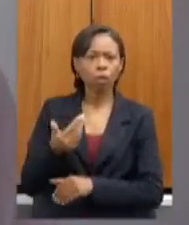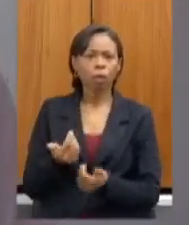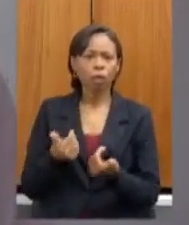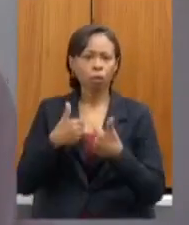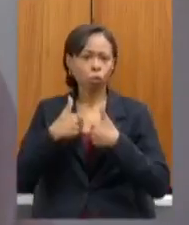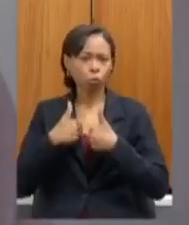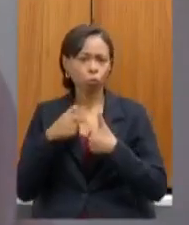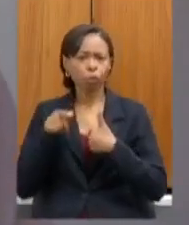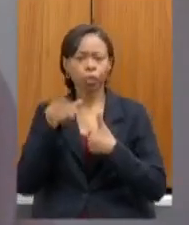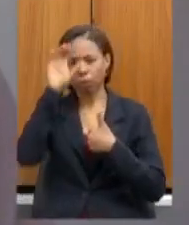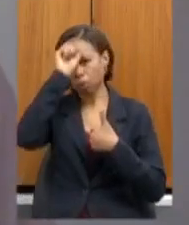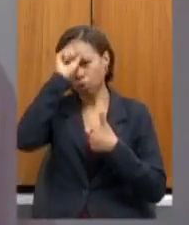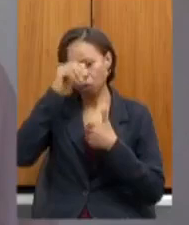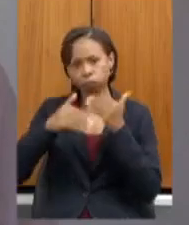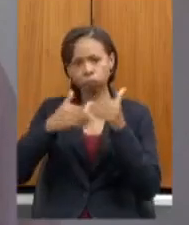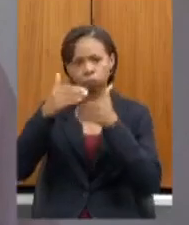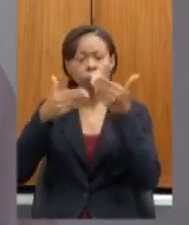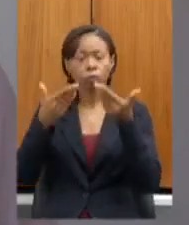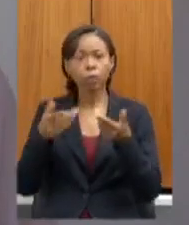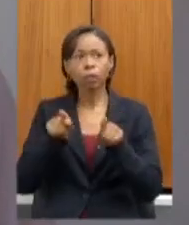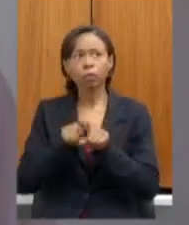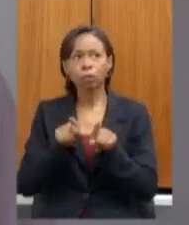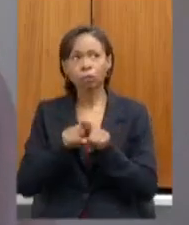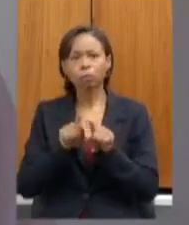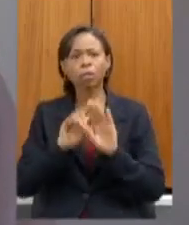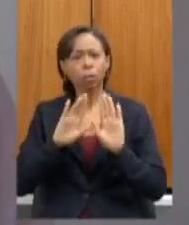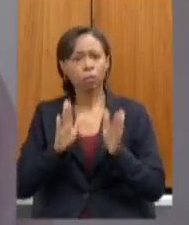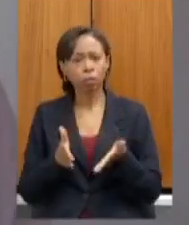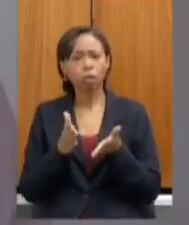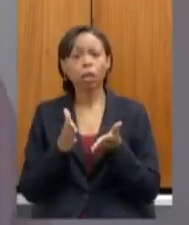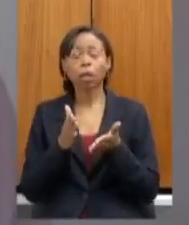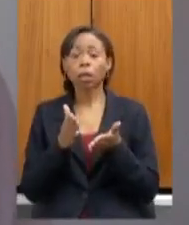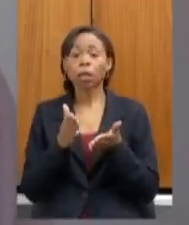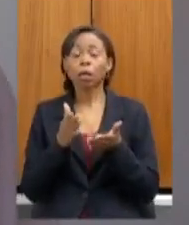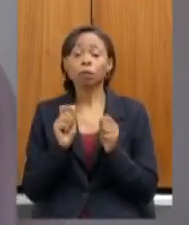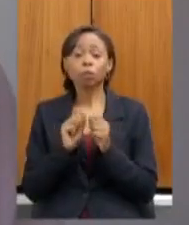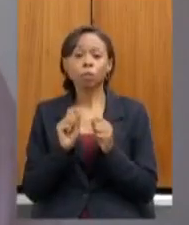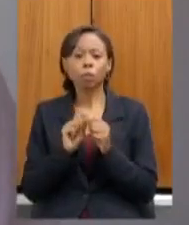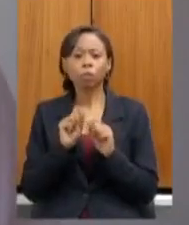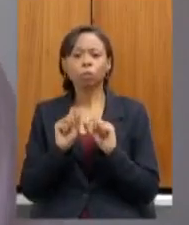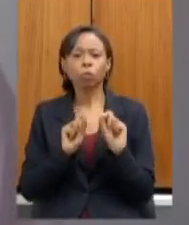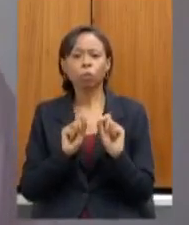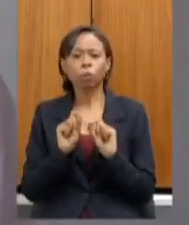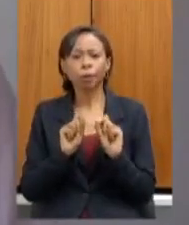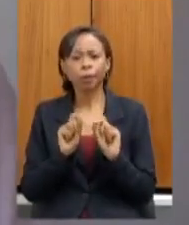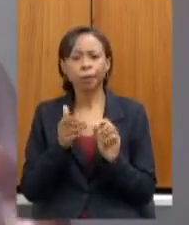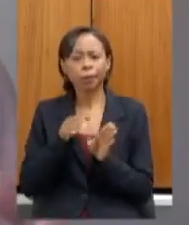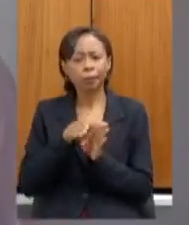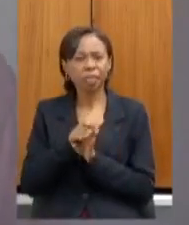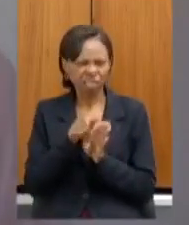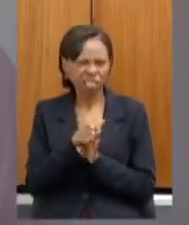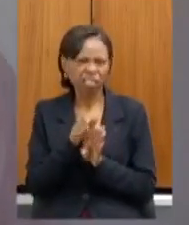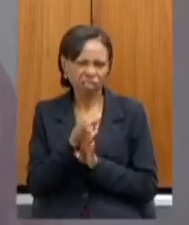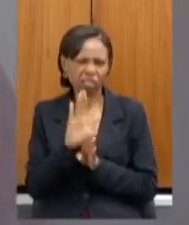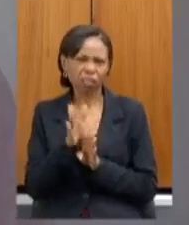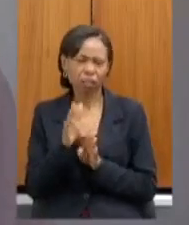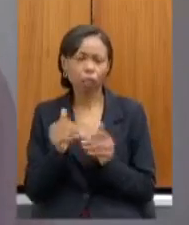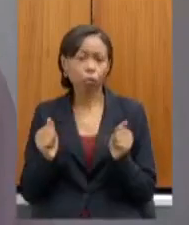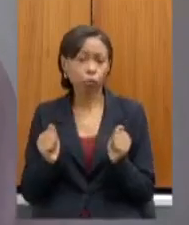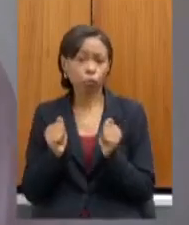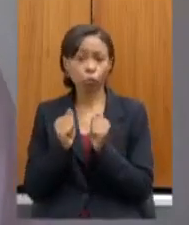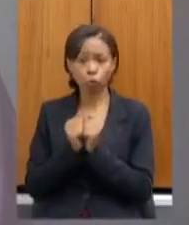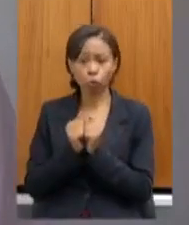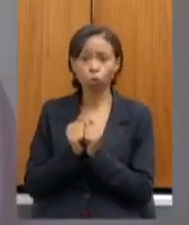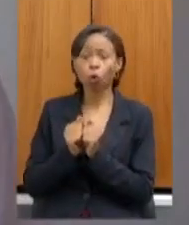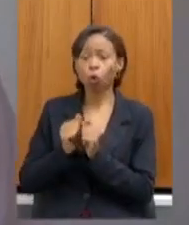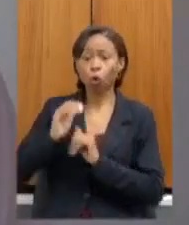aprendizagem tivemos aí o cuidado de uma construção de uma orientação que foi feita em conjunto com os